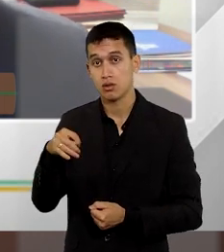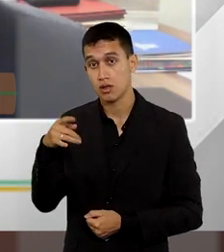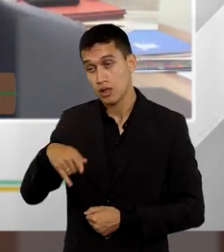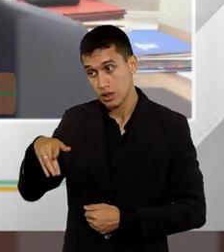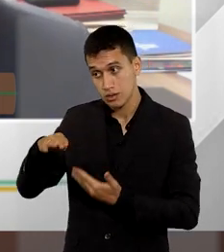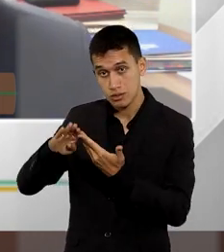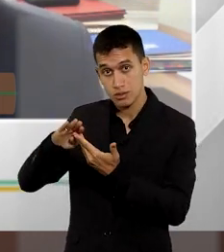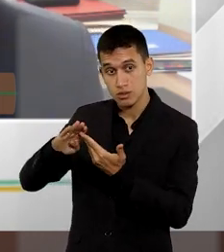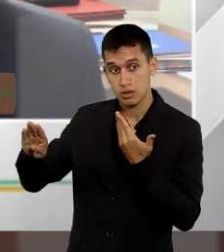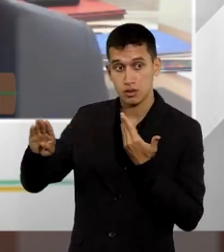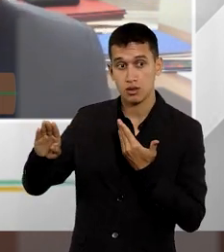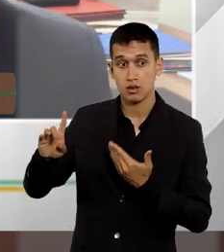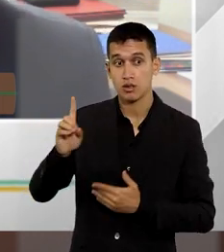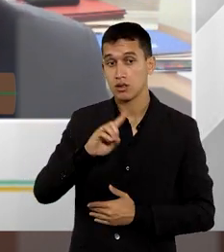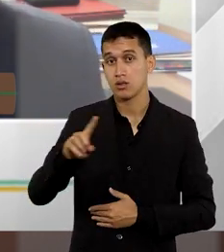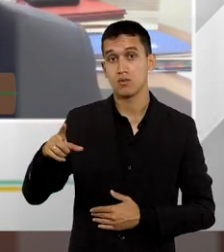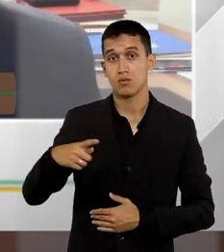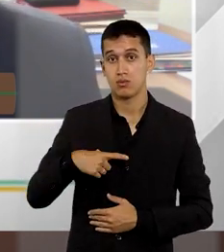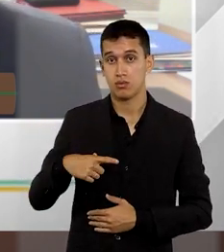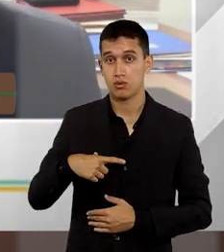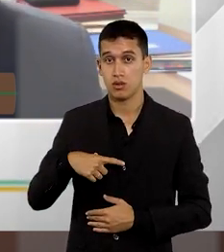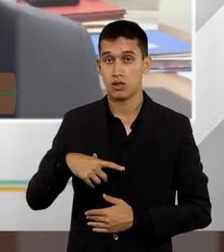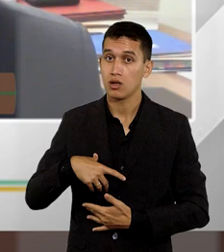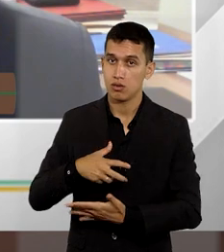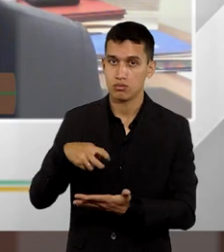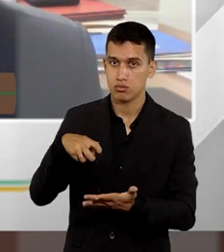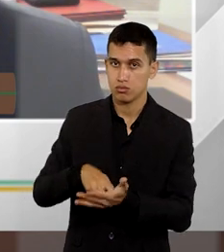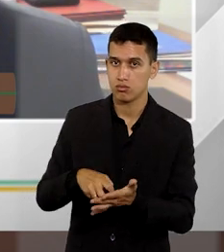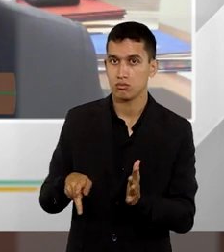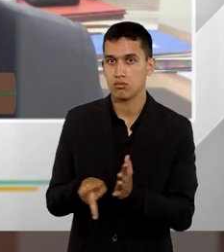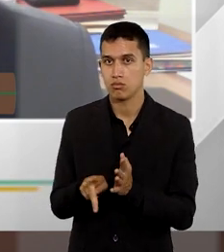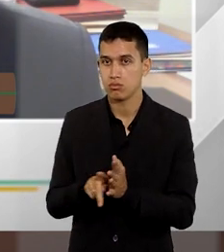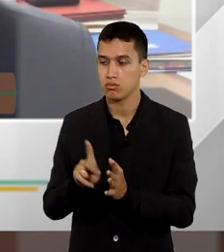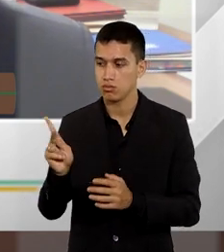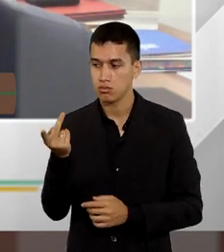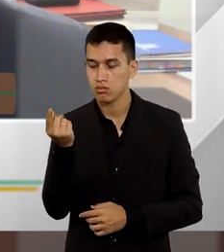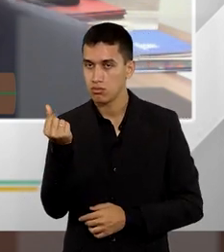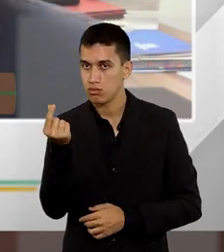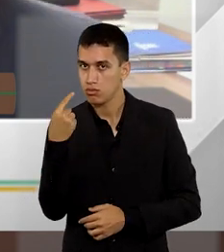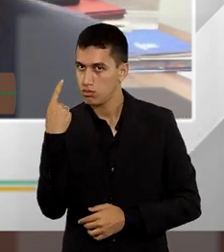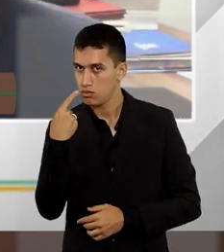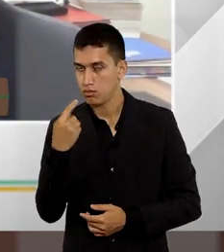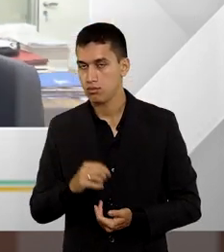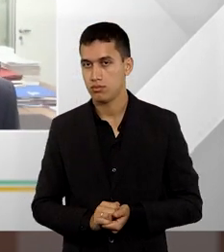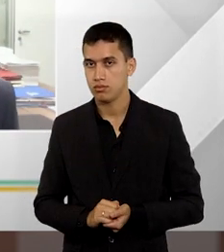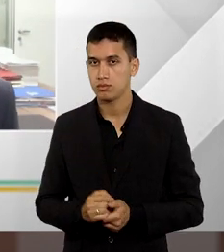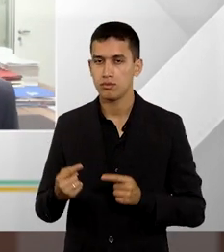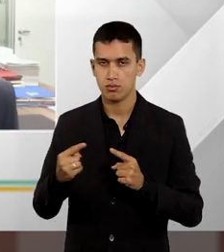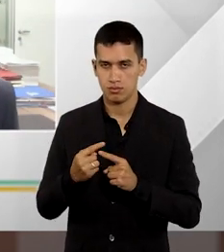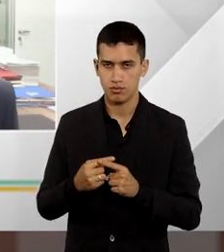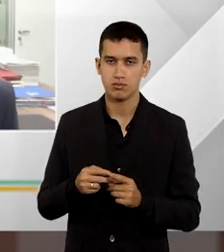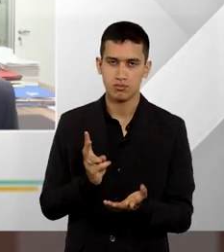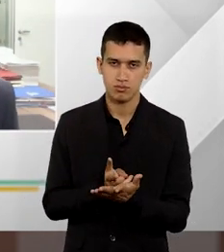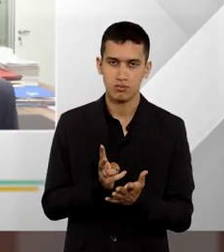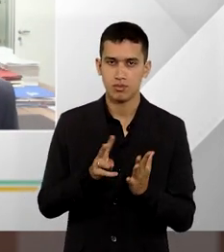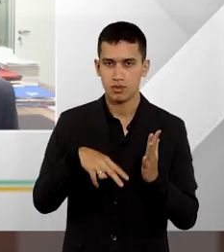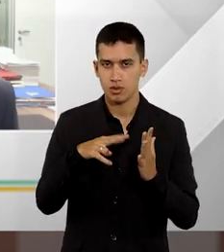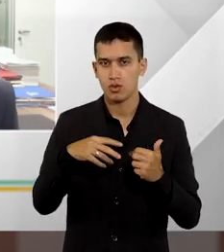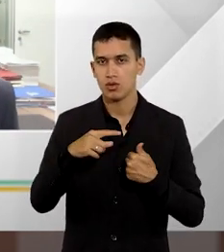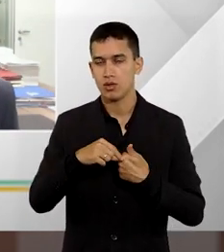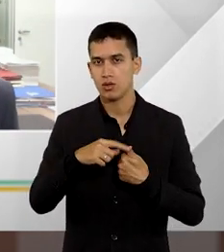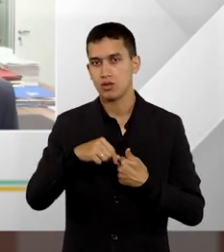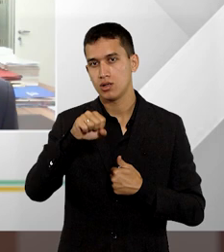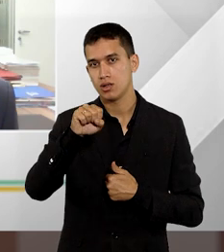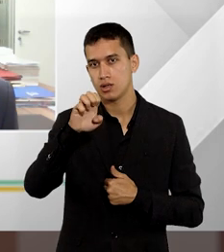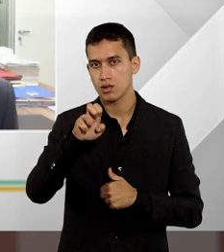rejeitada, não há coordenação de honorário desadvocatício. Com relação ainda à leitura do artigo 85